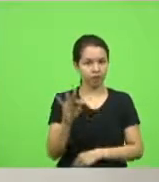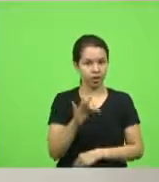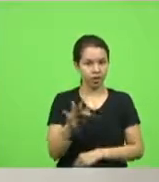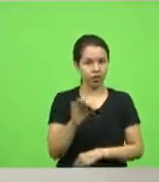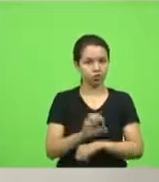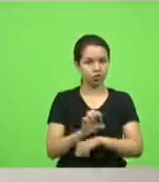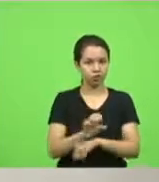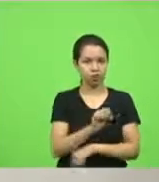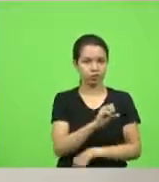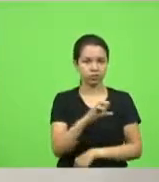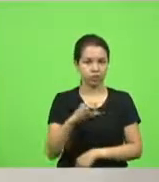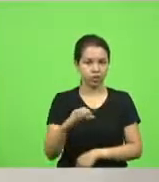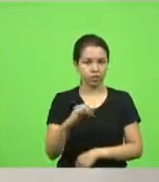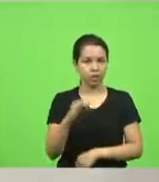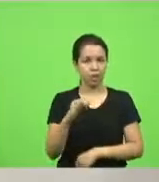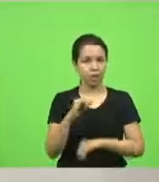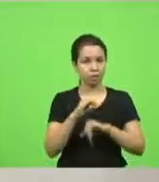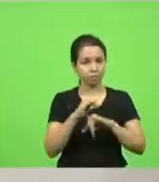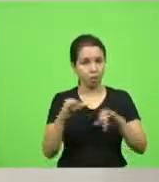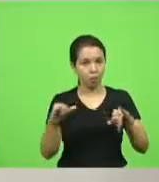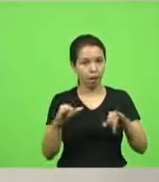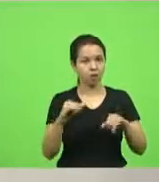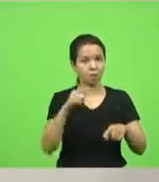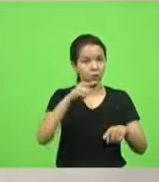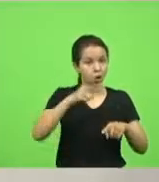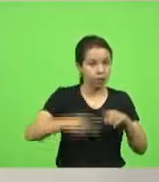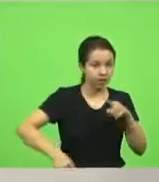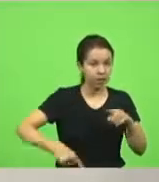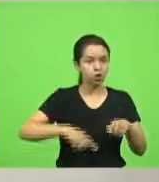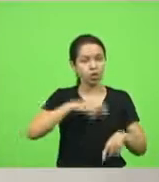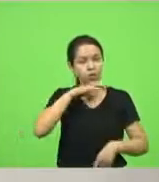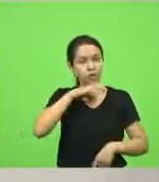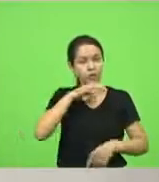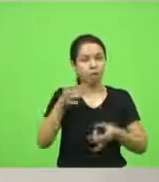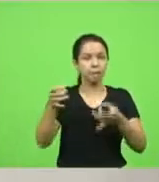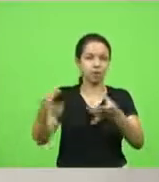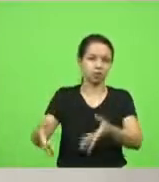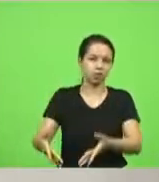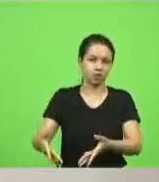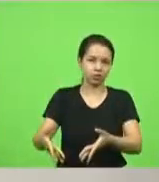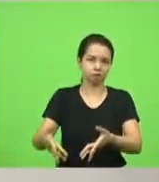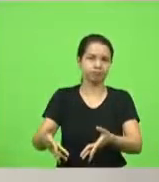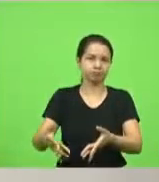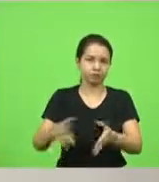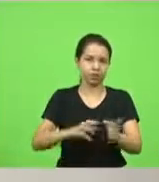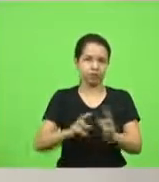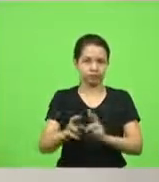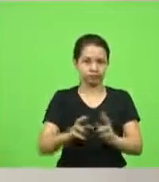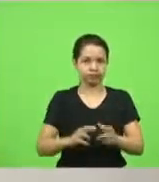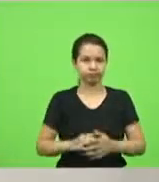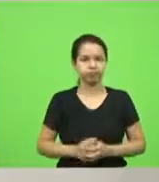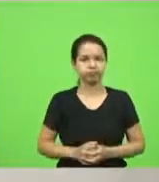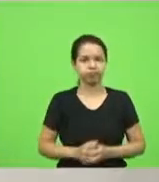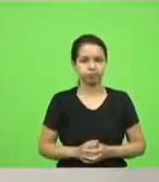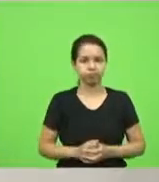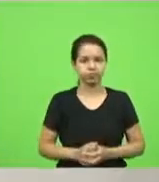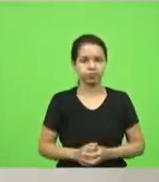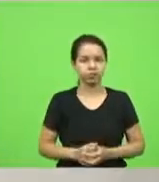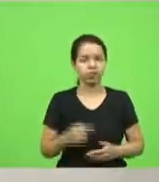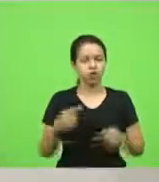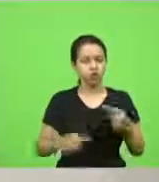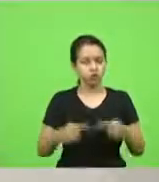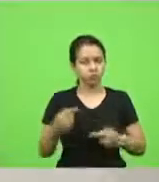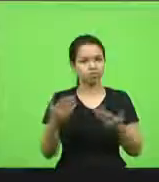informando a proibição do abandono de animais nas estradas. Em discussão, deputado autor Márcio Machado. Obrigado, presidente. Em